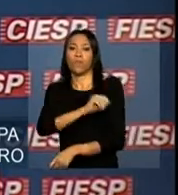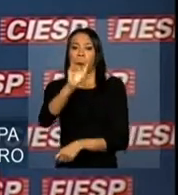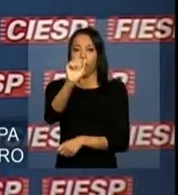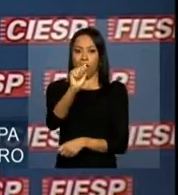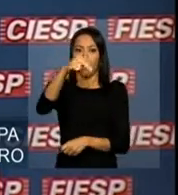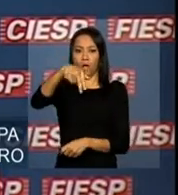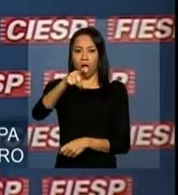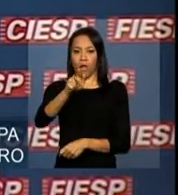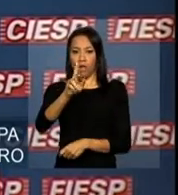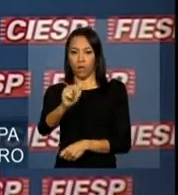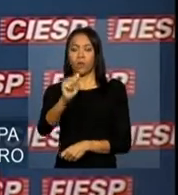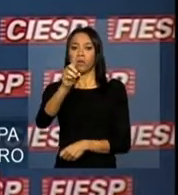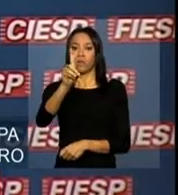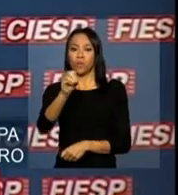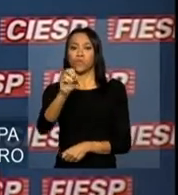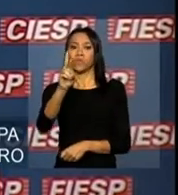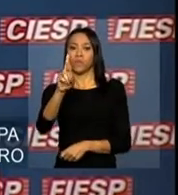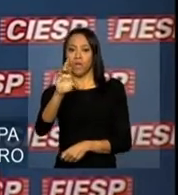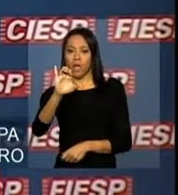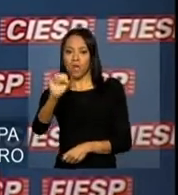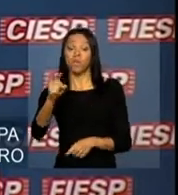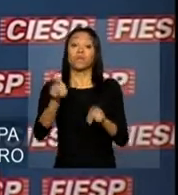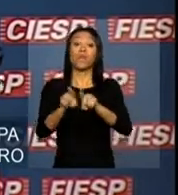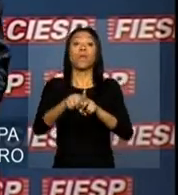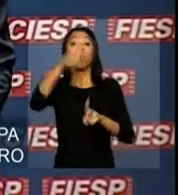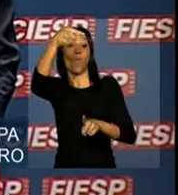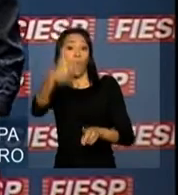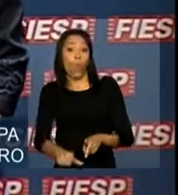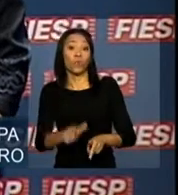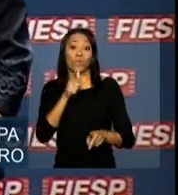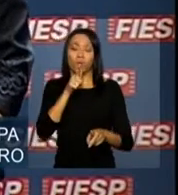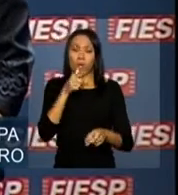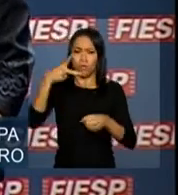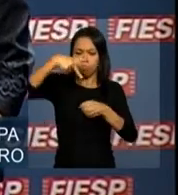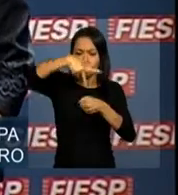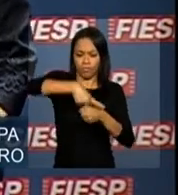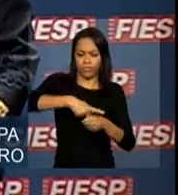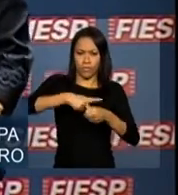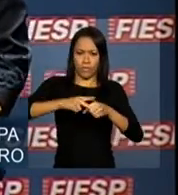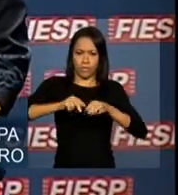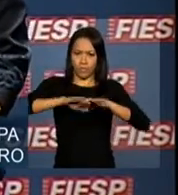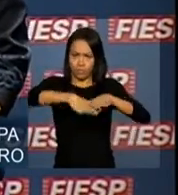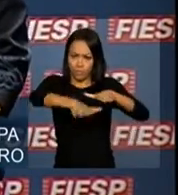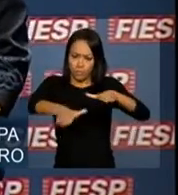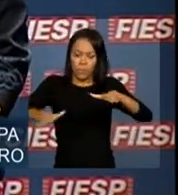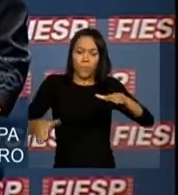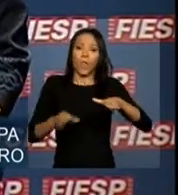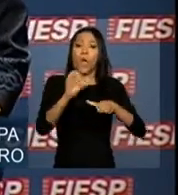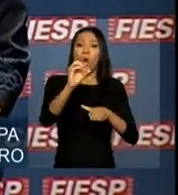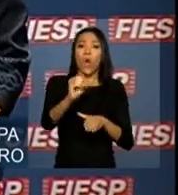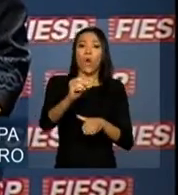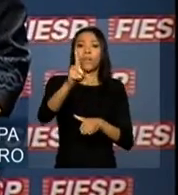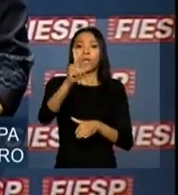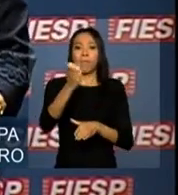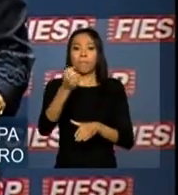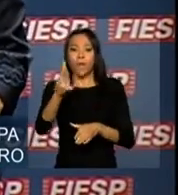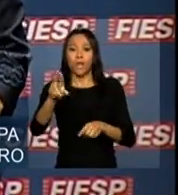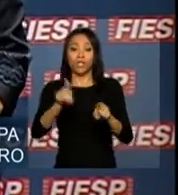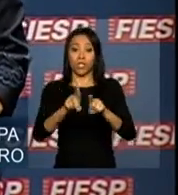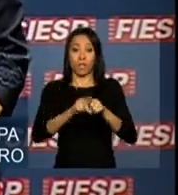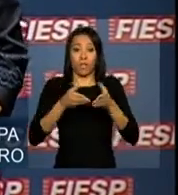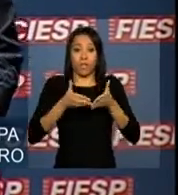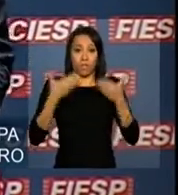destaco a aliança entre o estaleiro francês DCNS, a Odebrecht e a Marinha, que